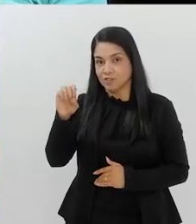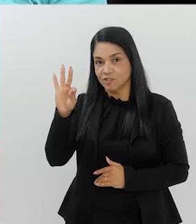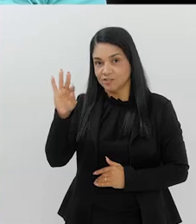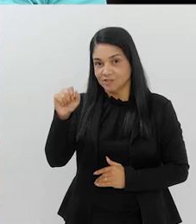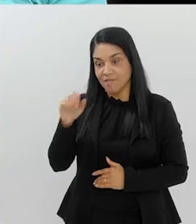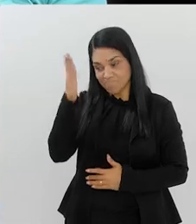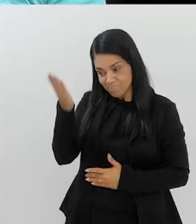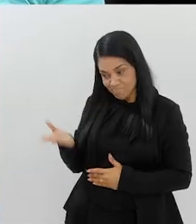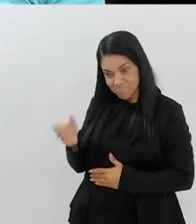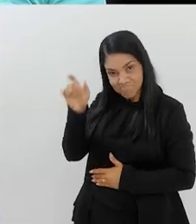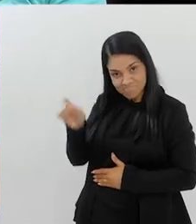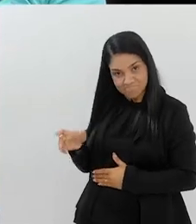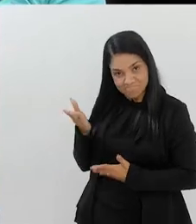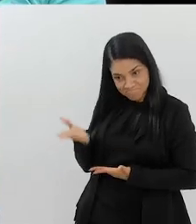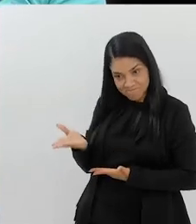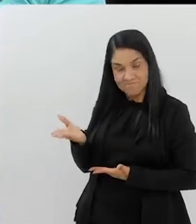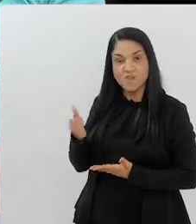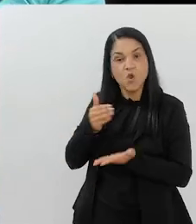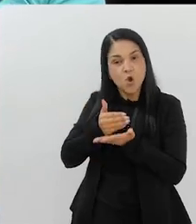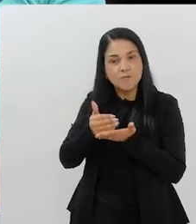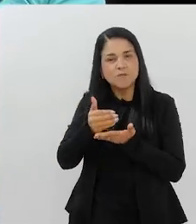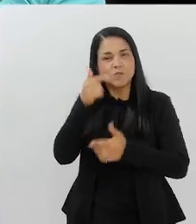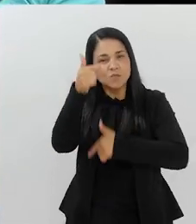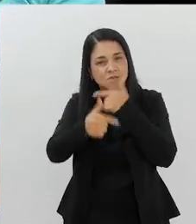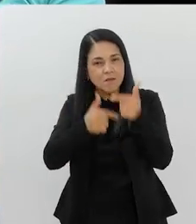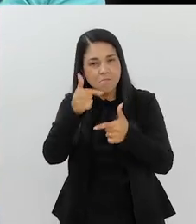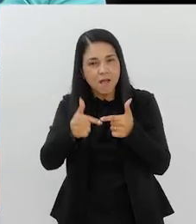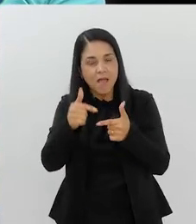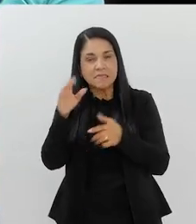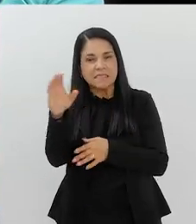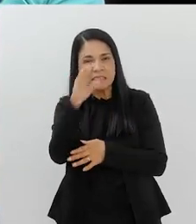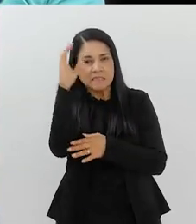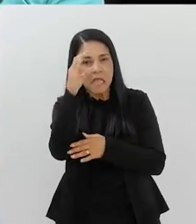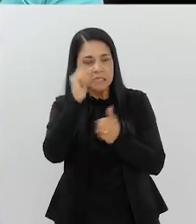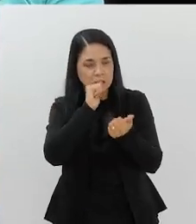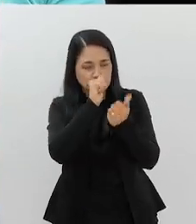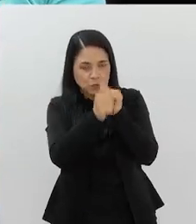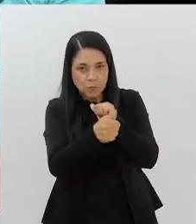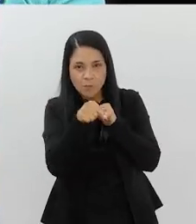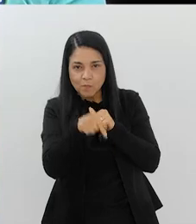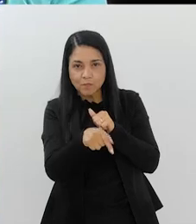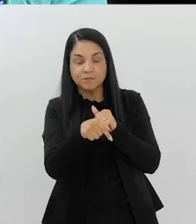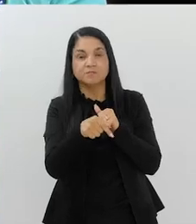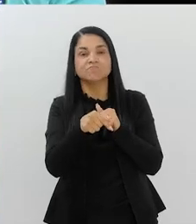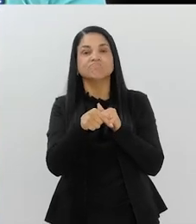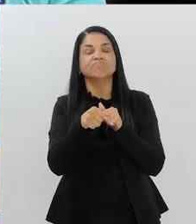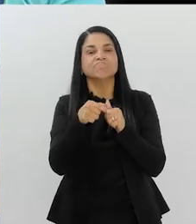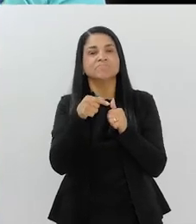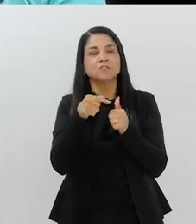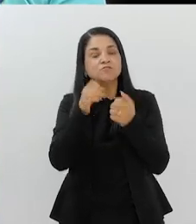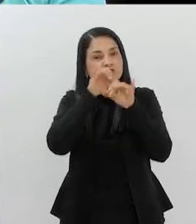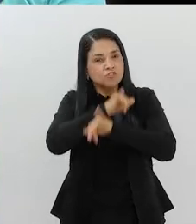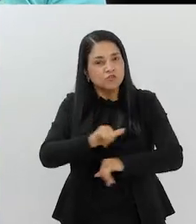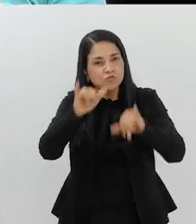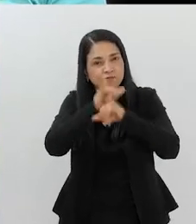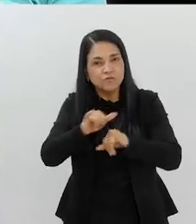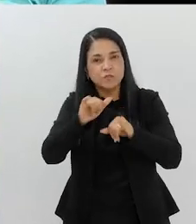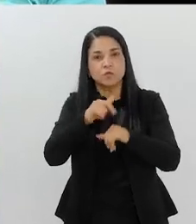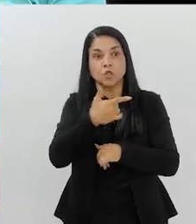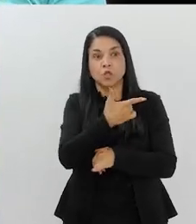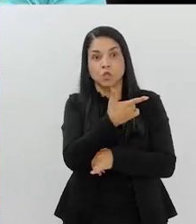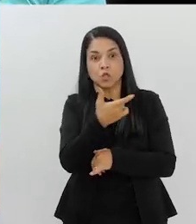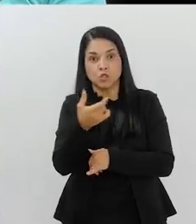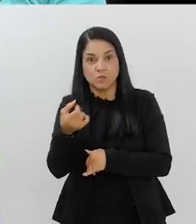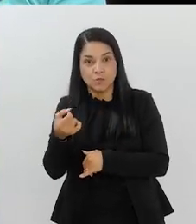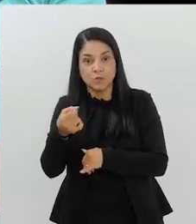esse cara que está aqui. E aí começou aquele trabalho de ciência no esporte, começou aquele trabalho de divulgação em